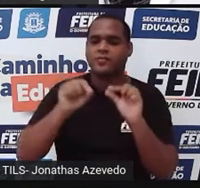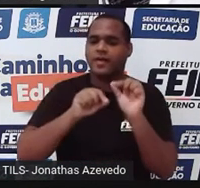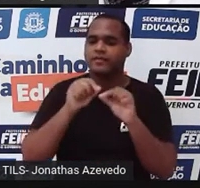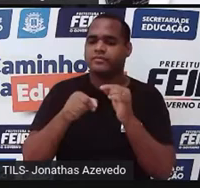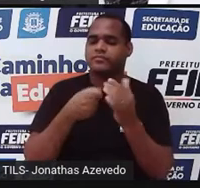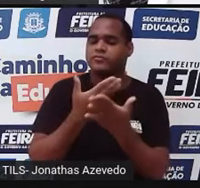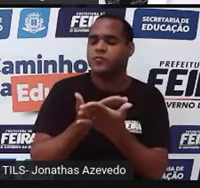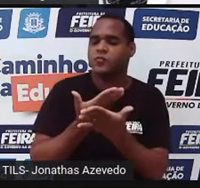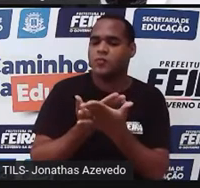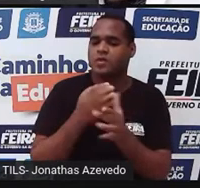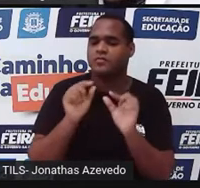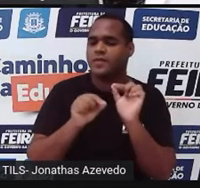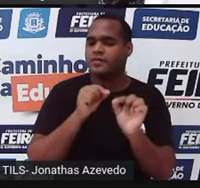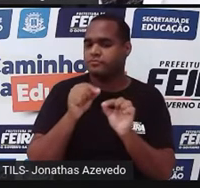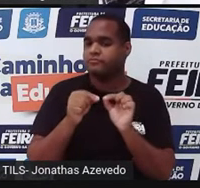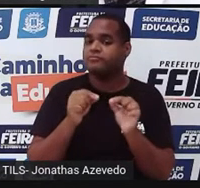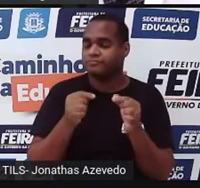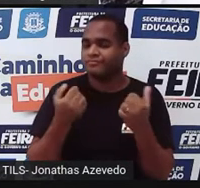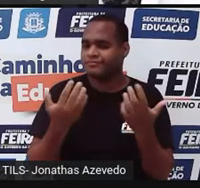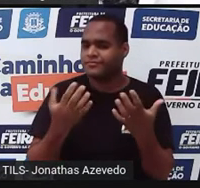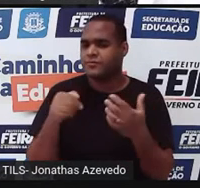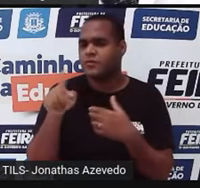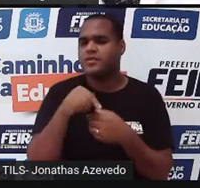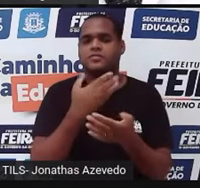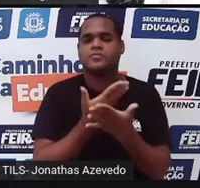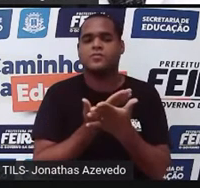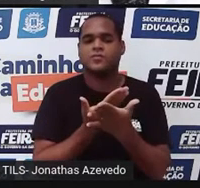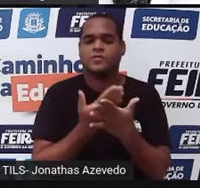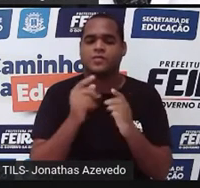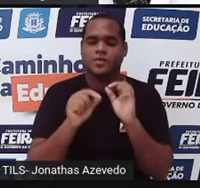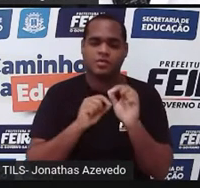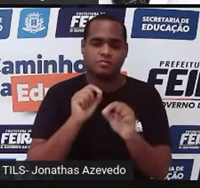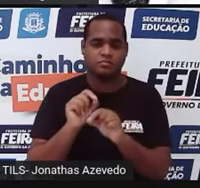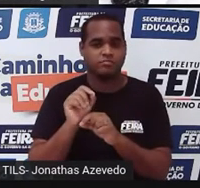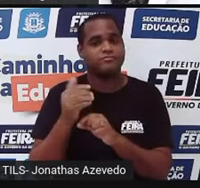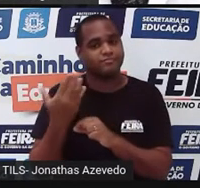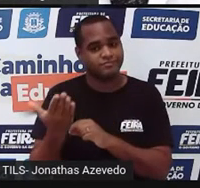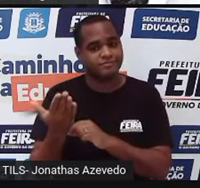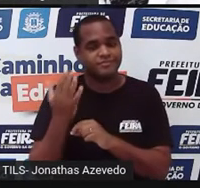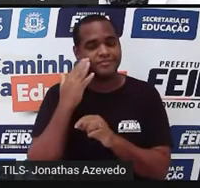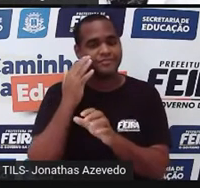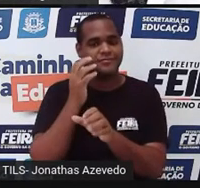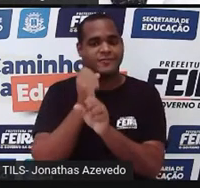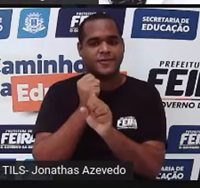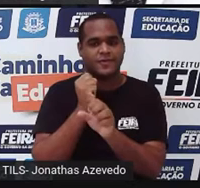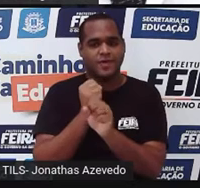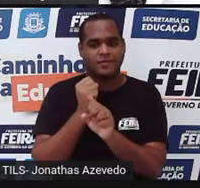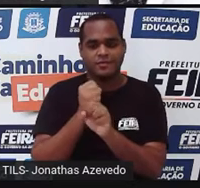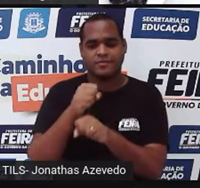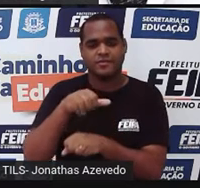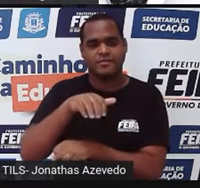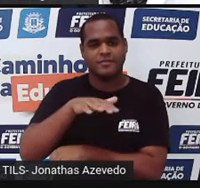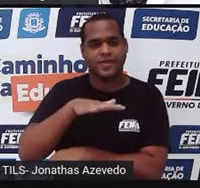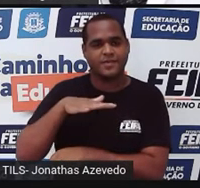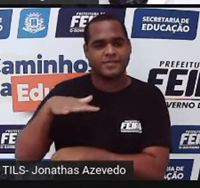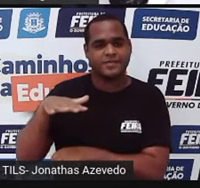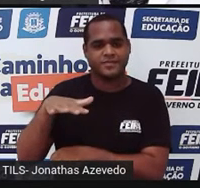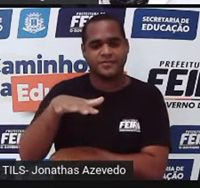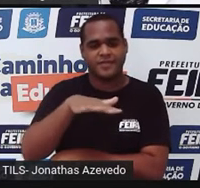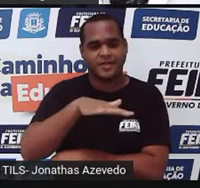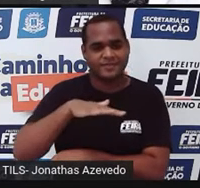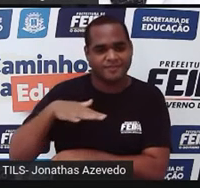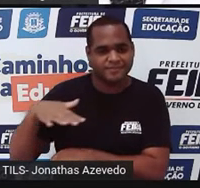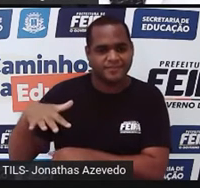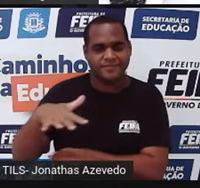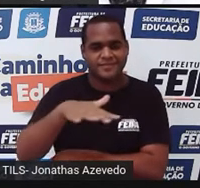contas, né? A gente já estudou algo chamado de cálculo de